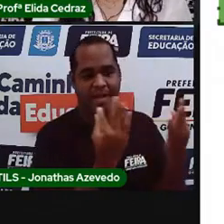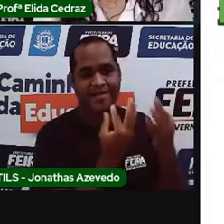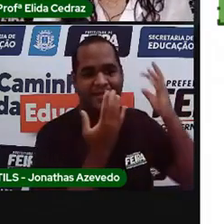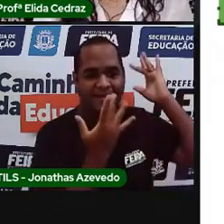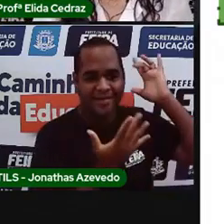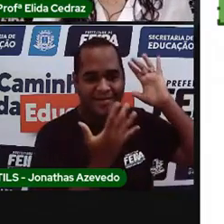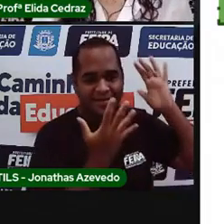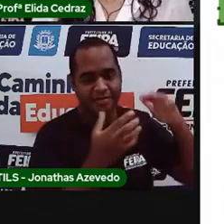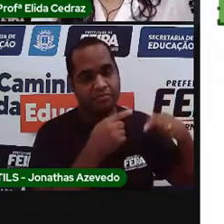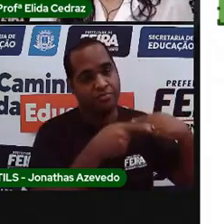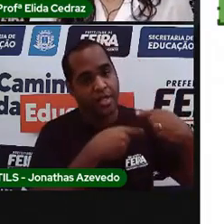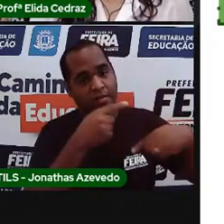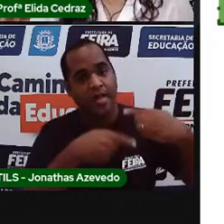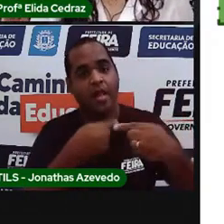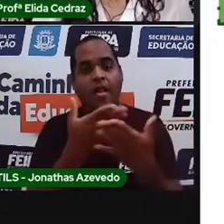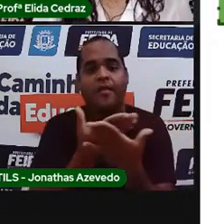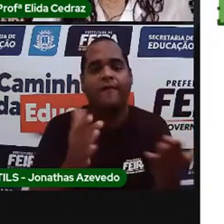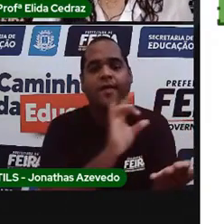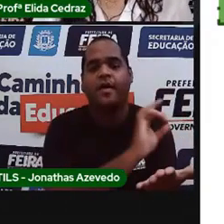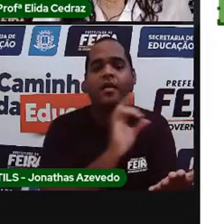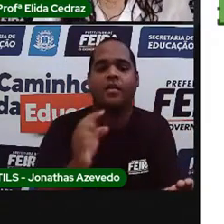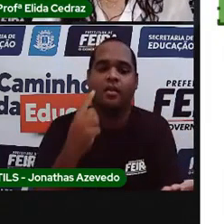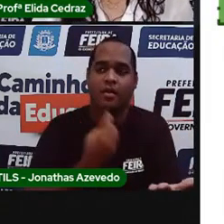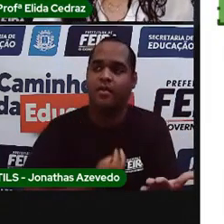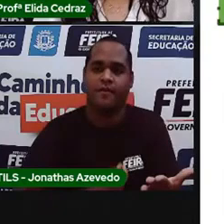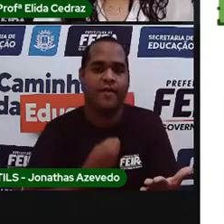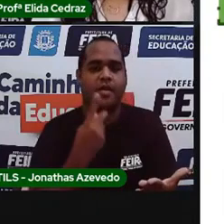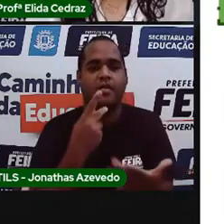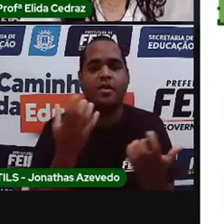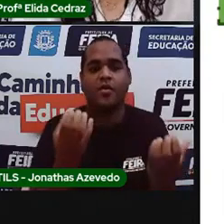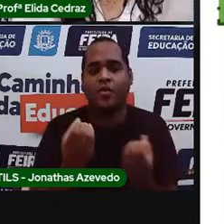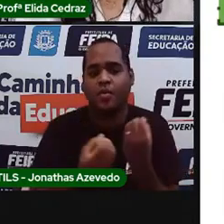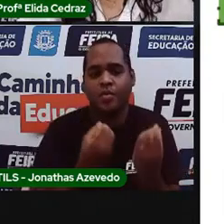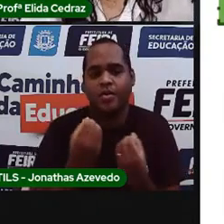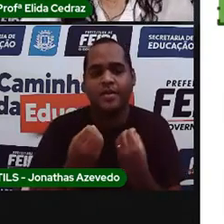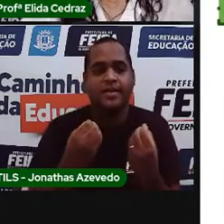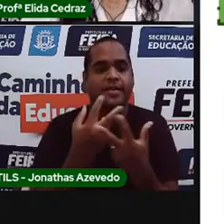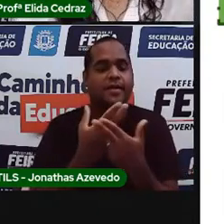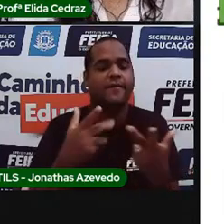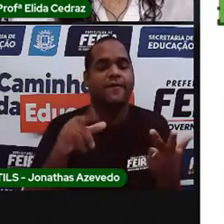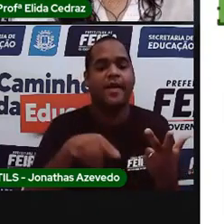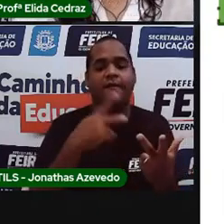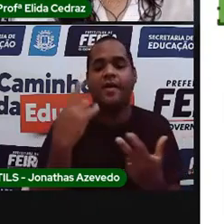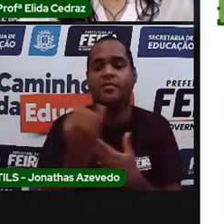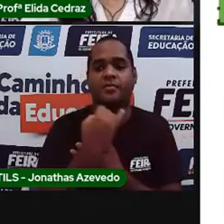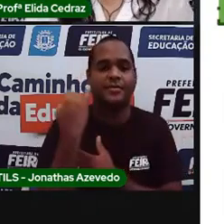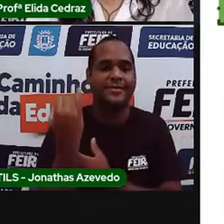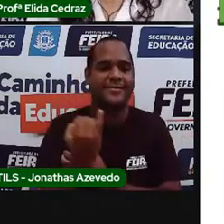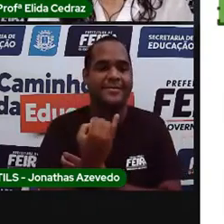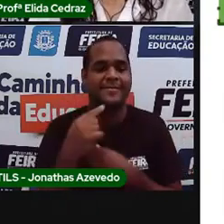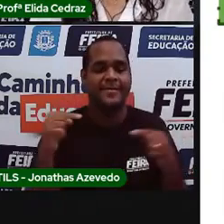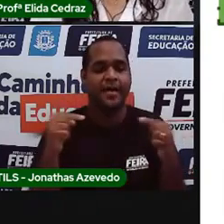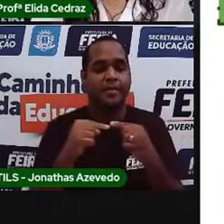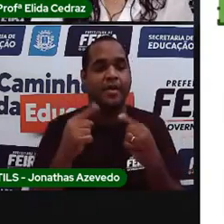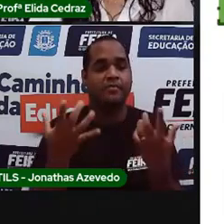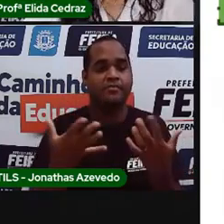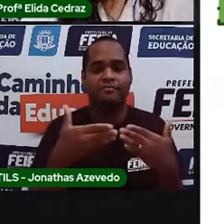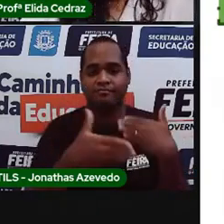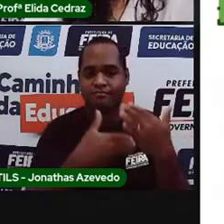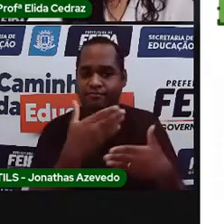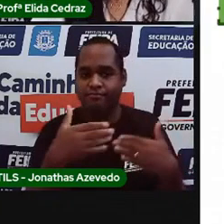E elas foram para um evento. E quando elas saem assim para uma atividade fora da